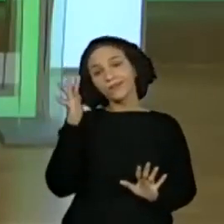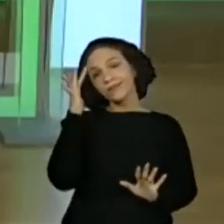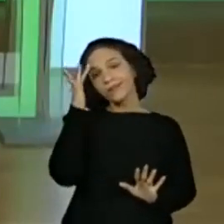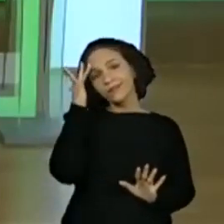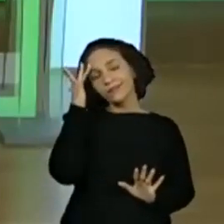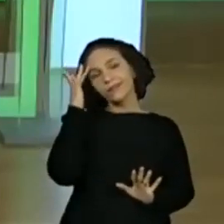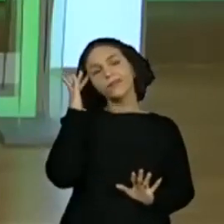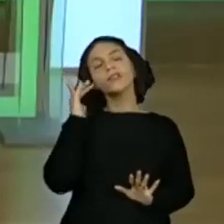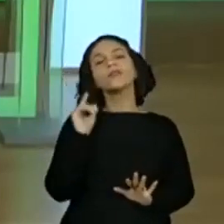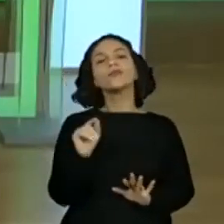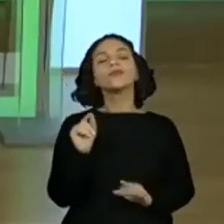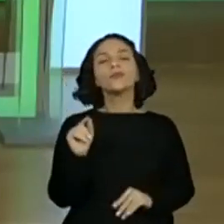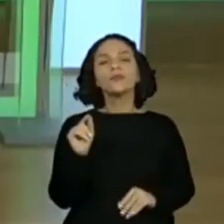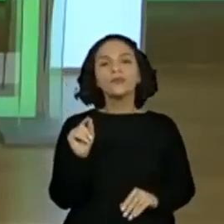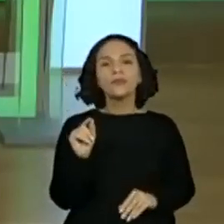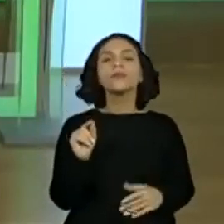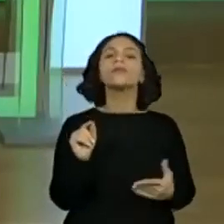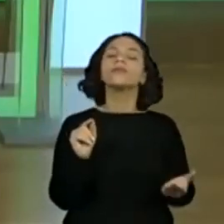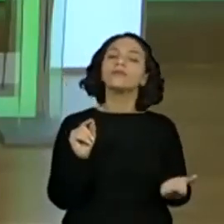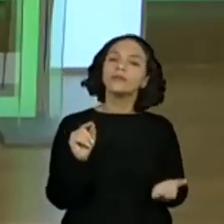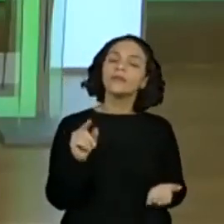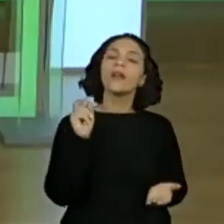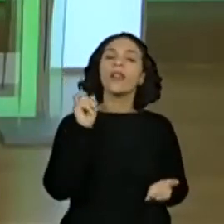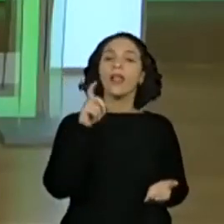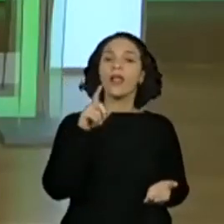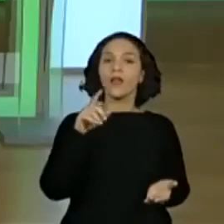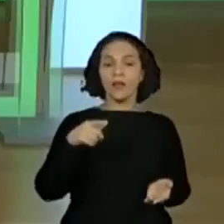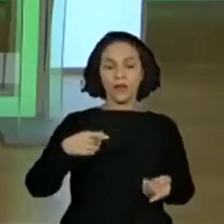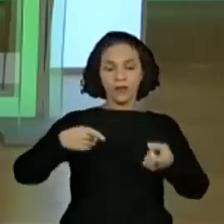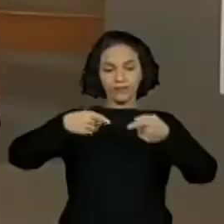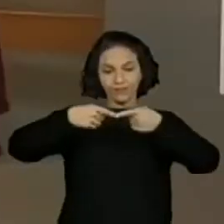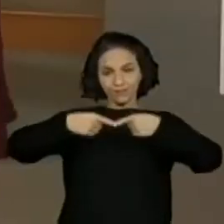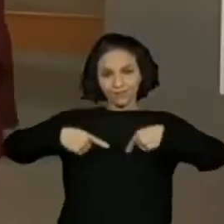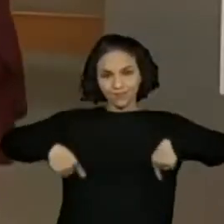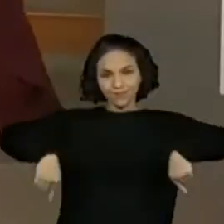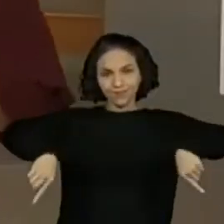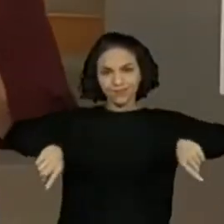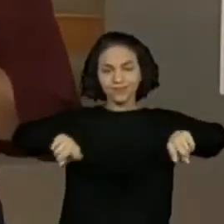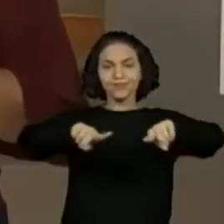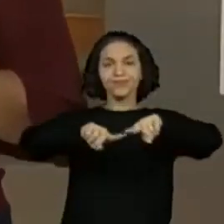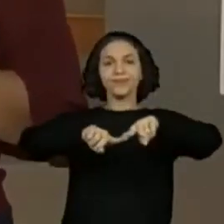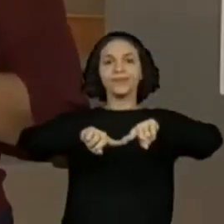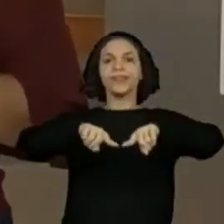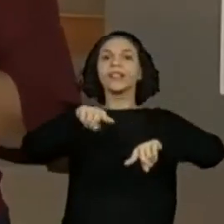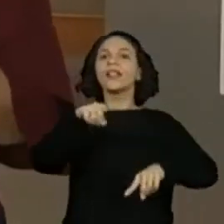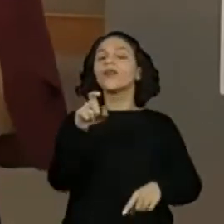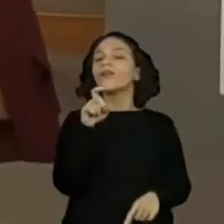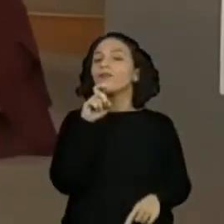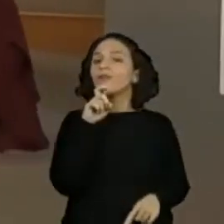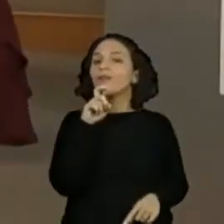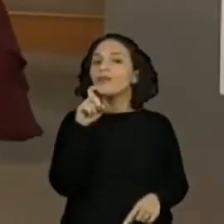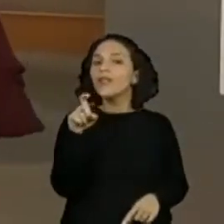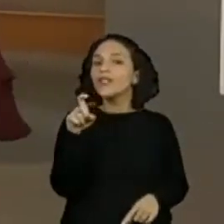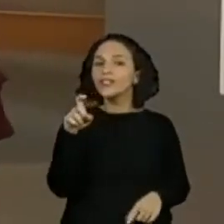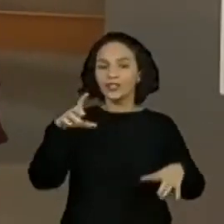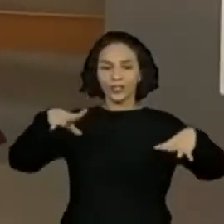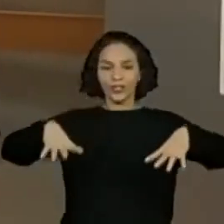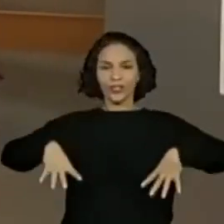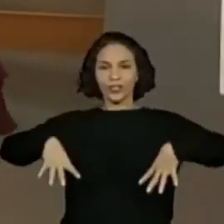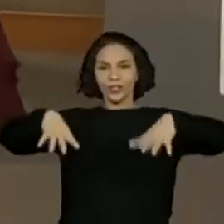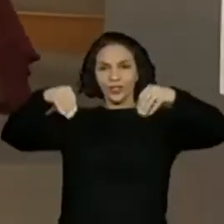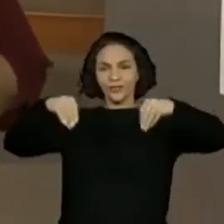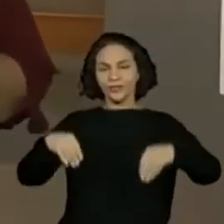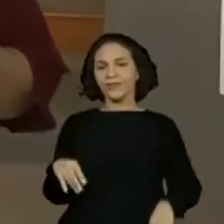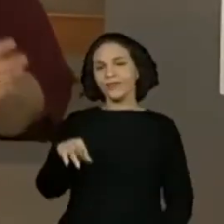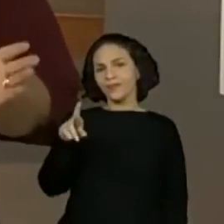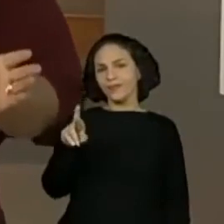apareceu foi lá que é o reino do Lago Verde. Isso. Olha que informação importante. Então, é um reino que